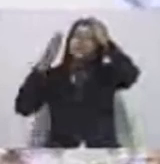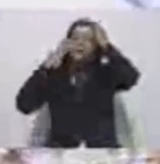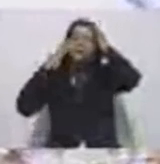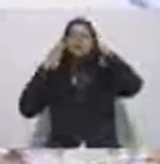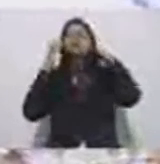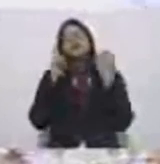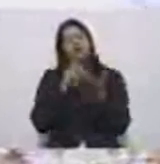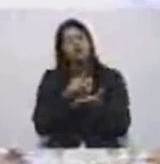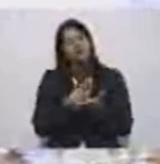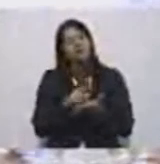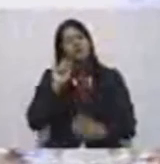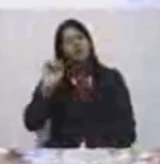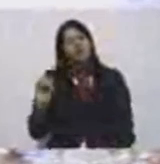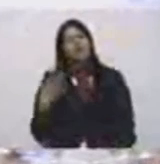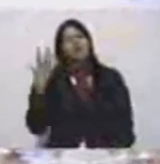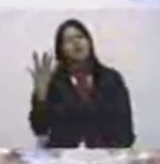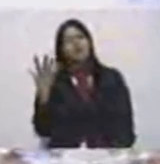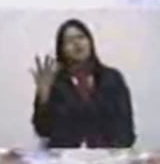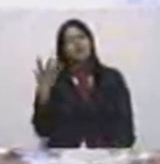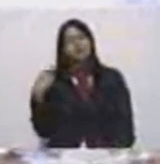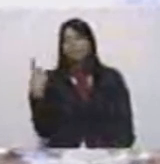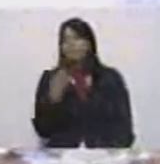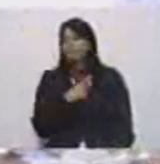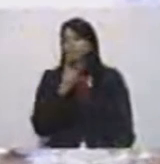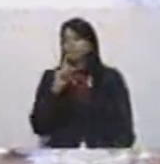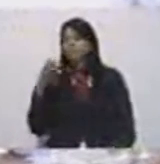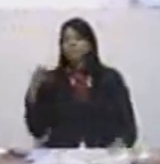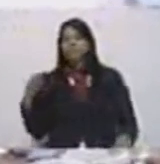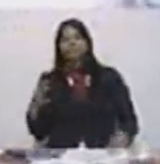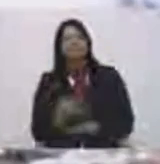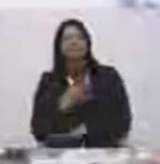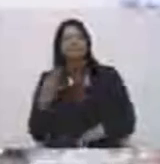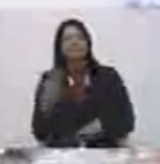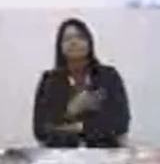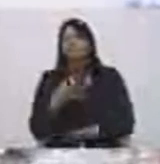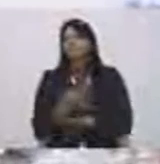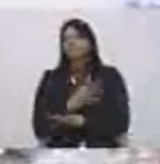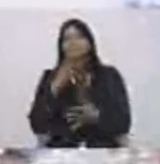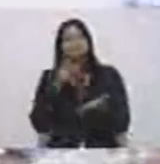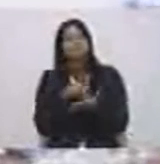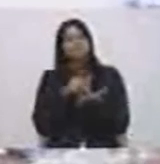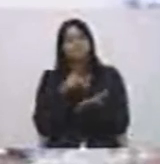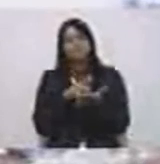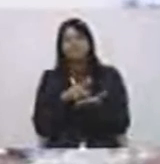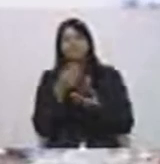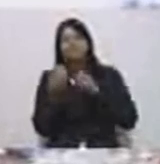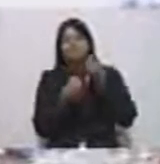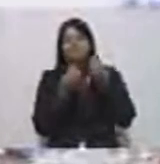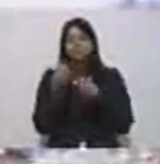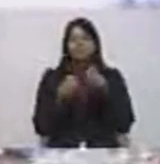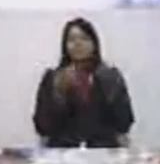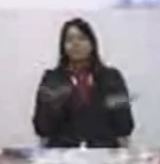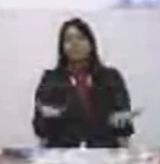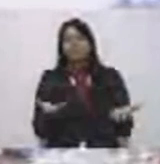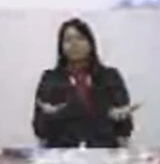que isso acontece. E nós não podemos suportar mais esta carga onerosa que recai sobre nós,